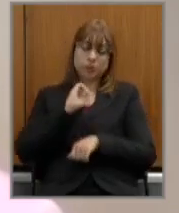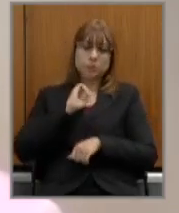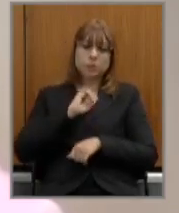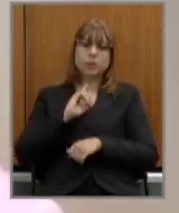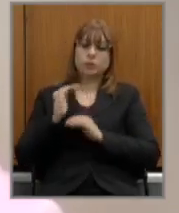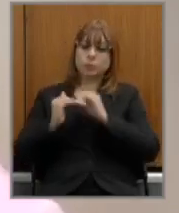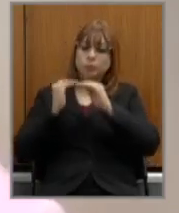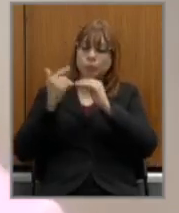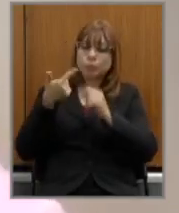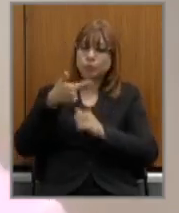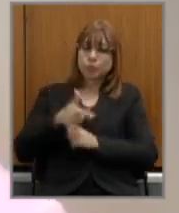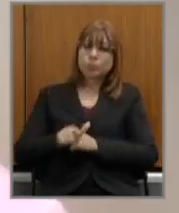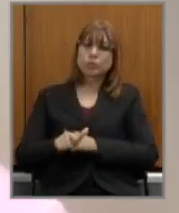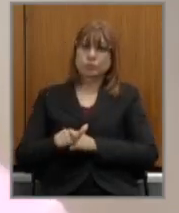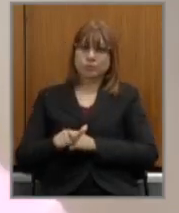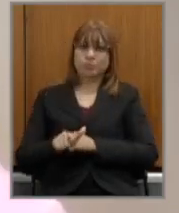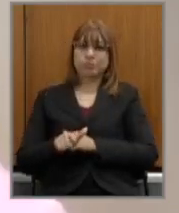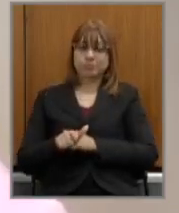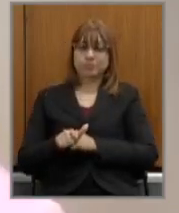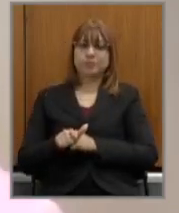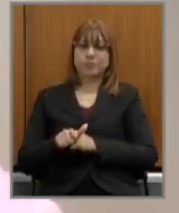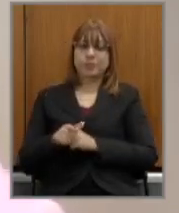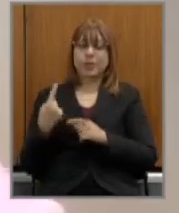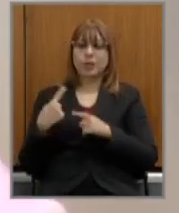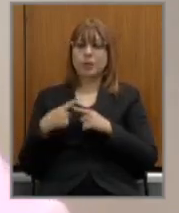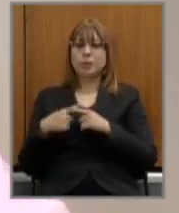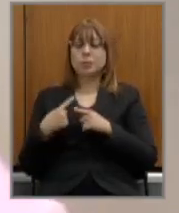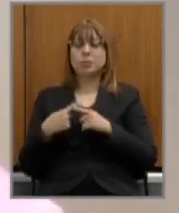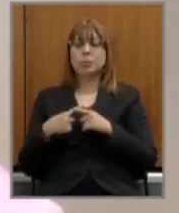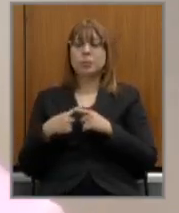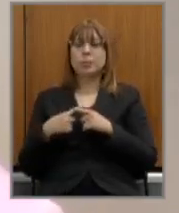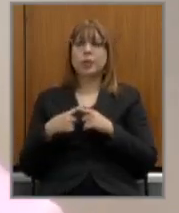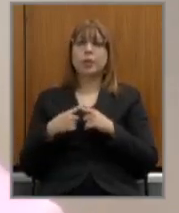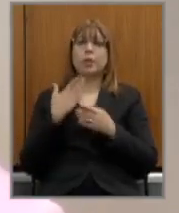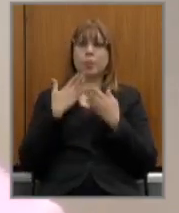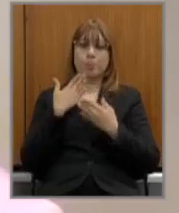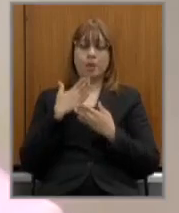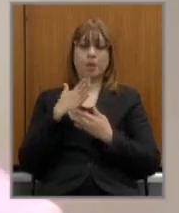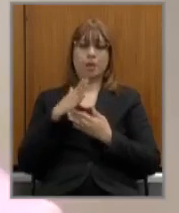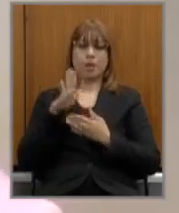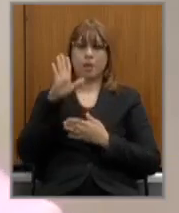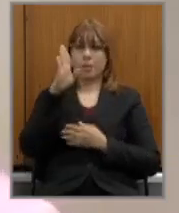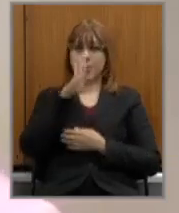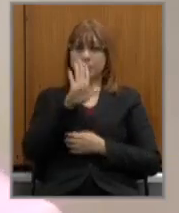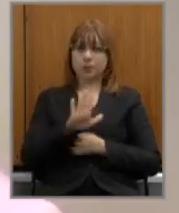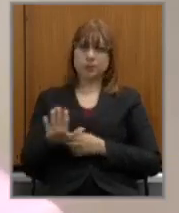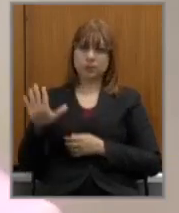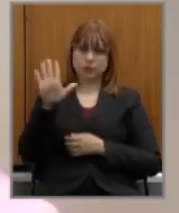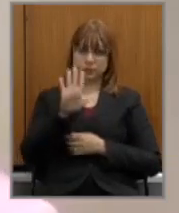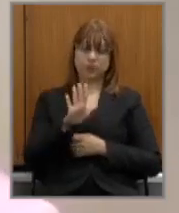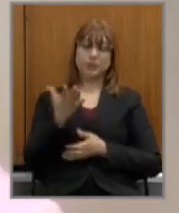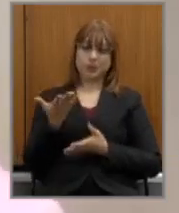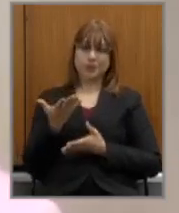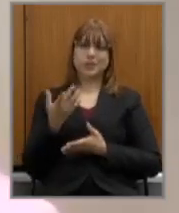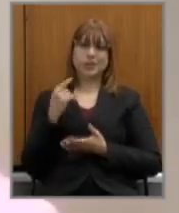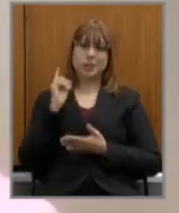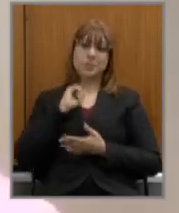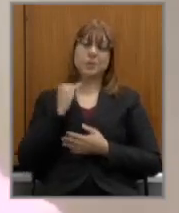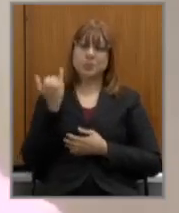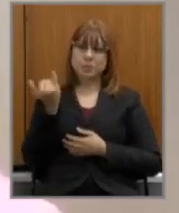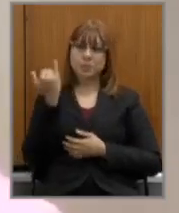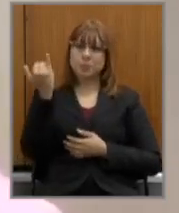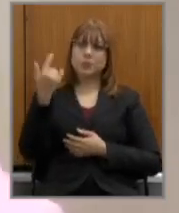e dentro do cenário nacional é muito importante eu repito aqui eu não quero perder o trem da história faço questão de